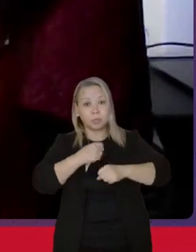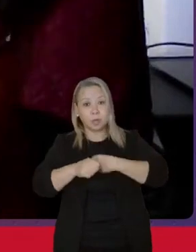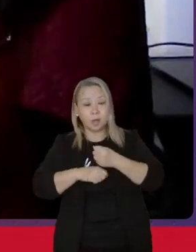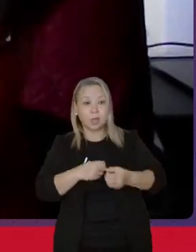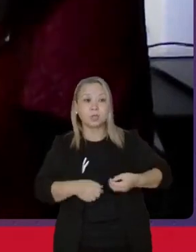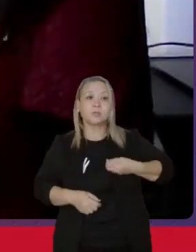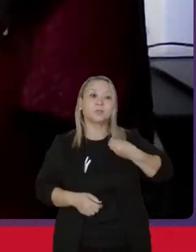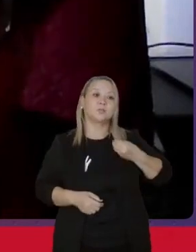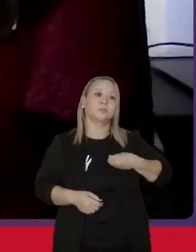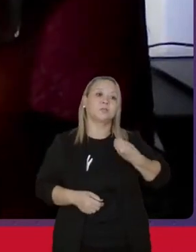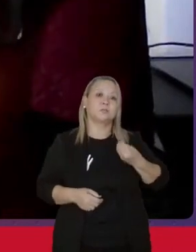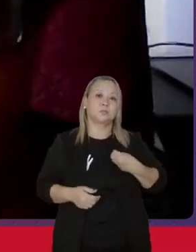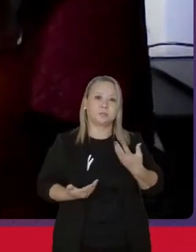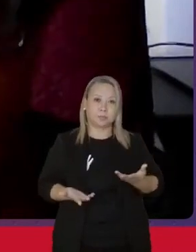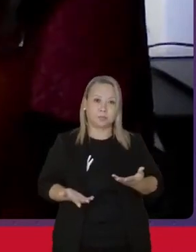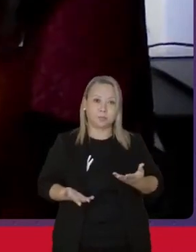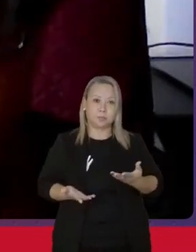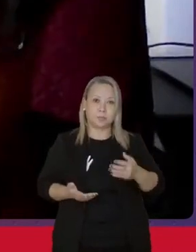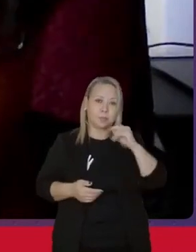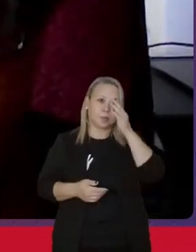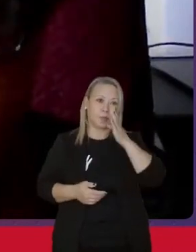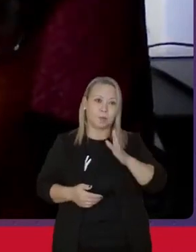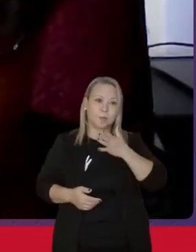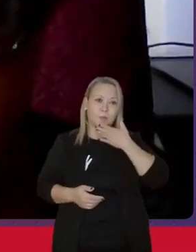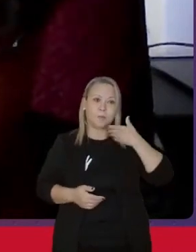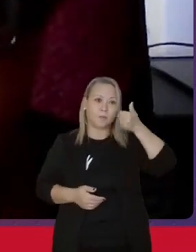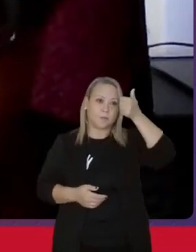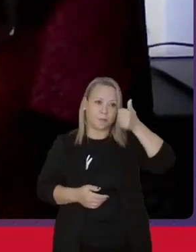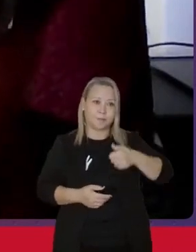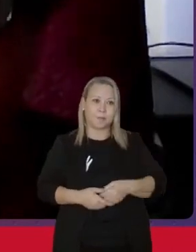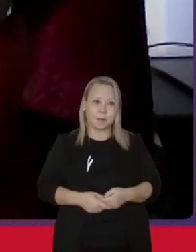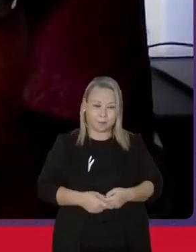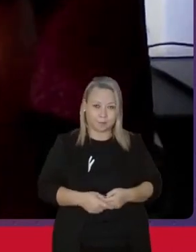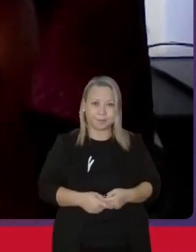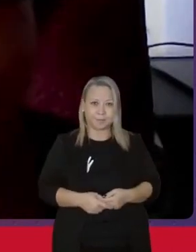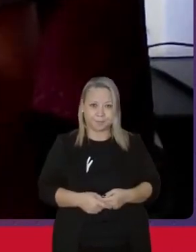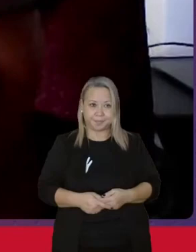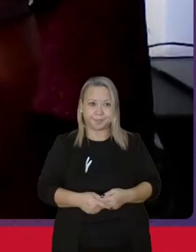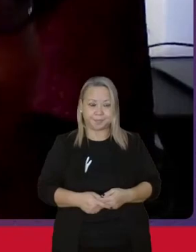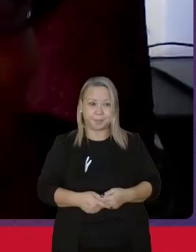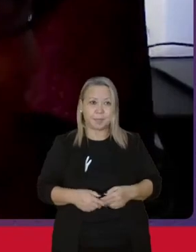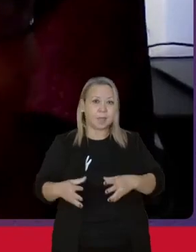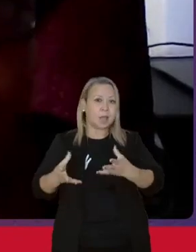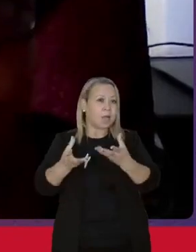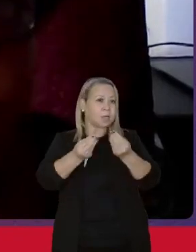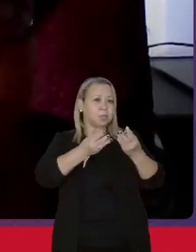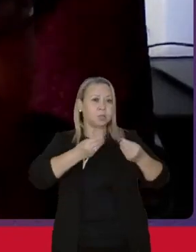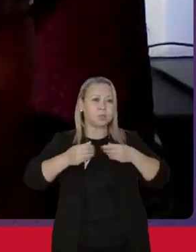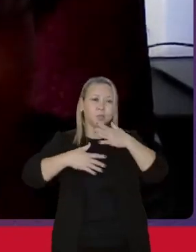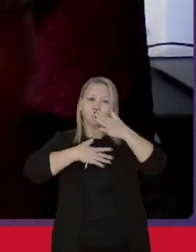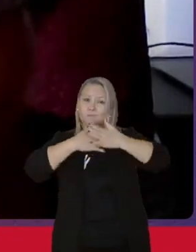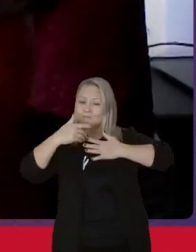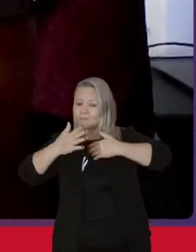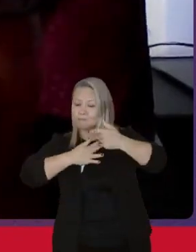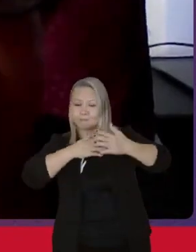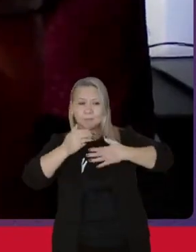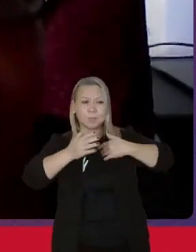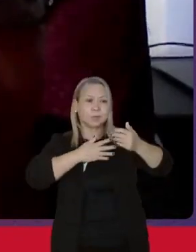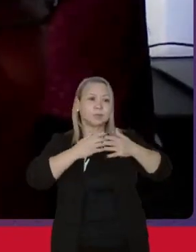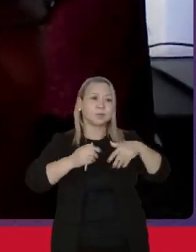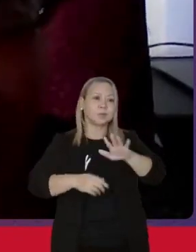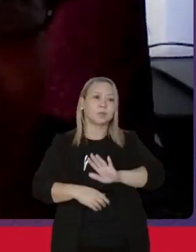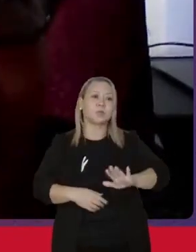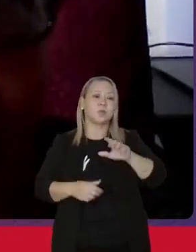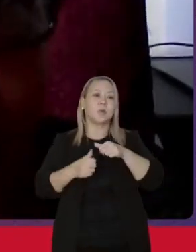presença por um Brasil melhor. e muitas ações. Todos